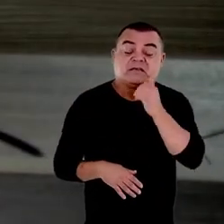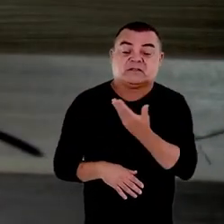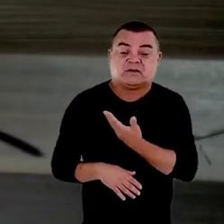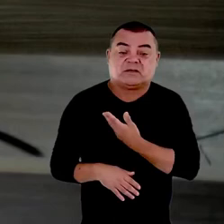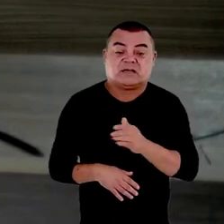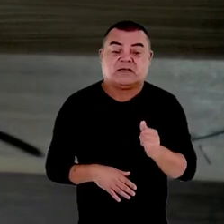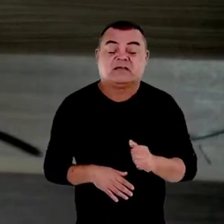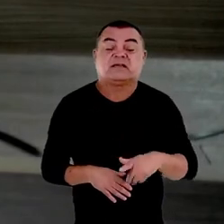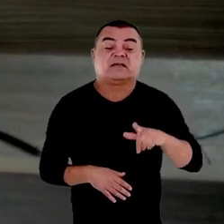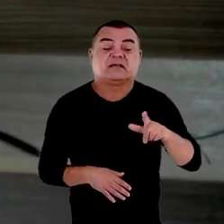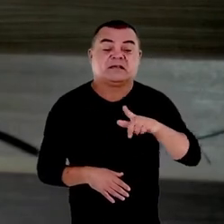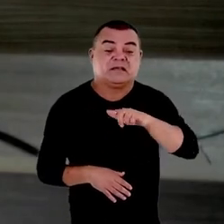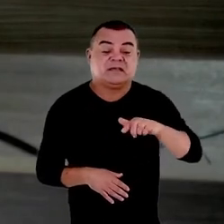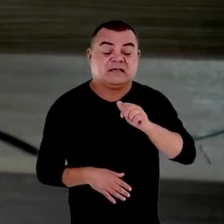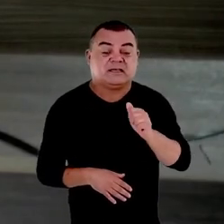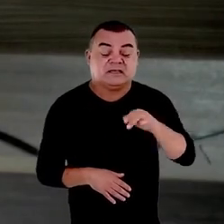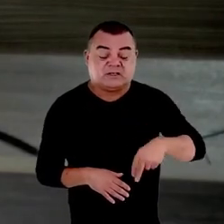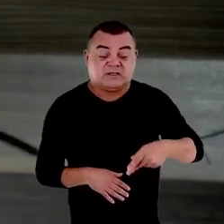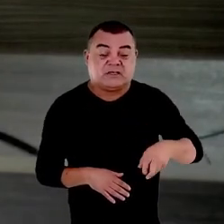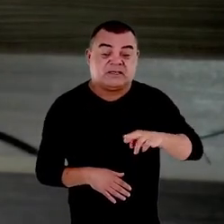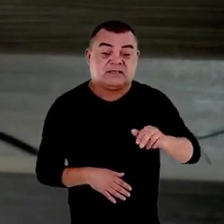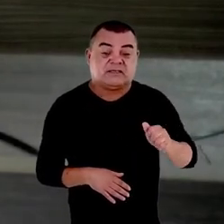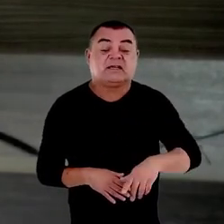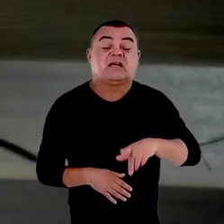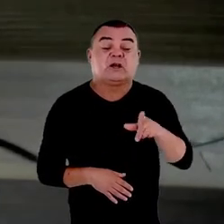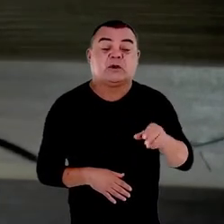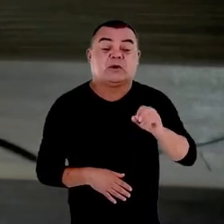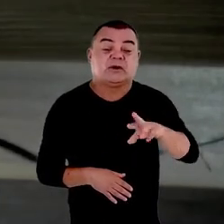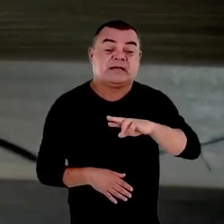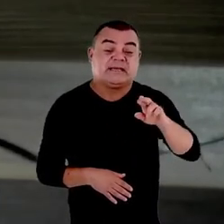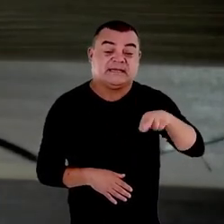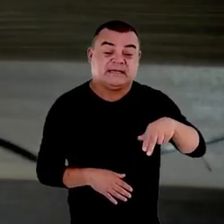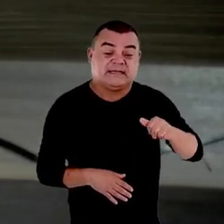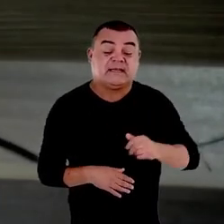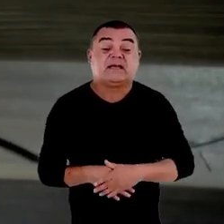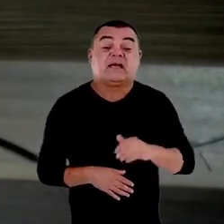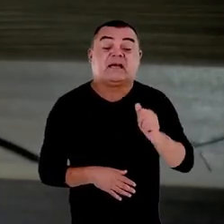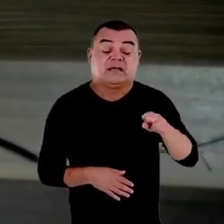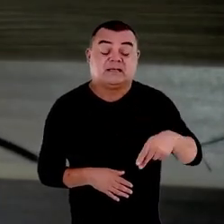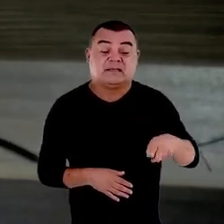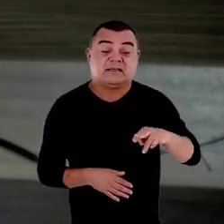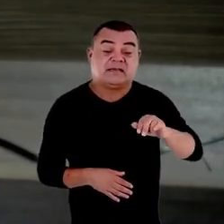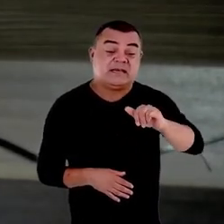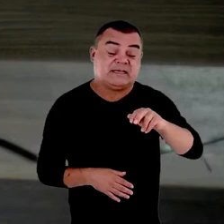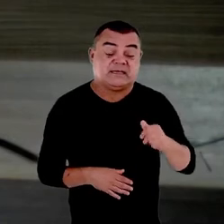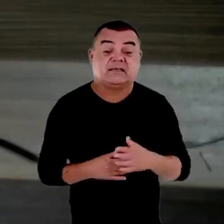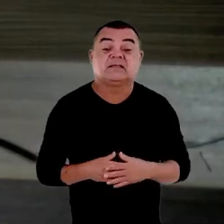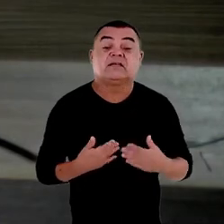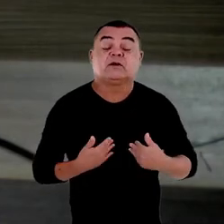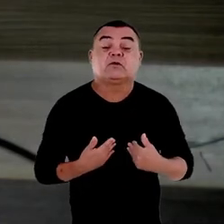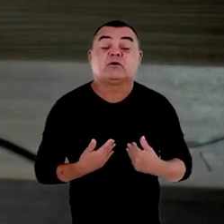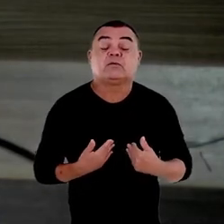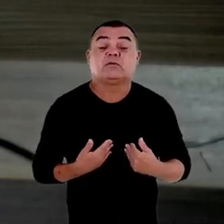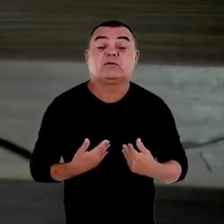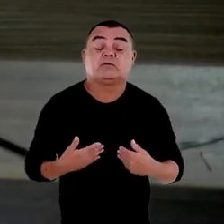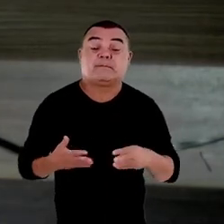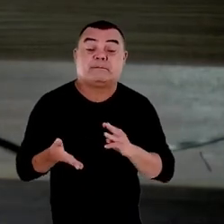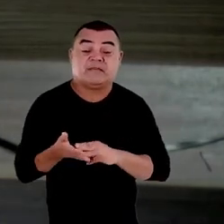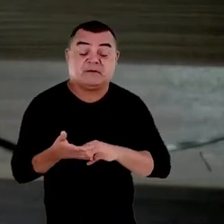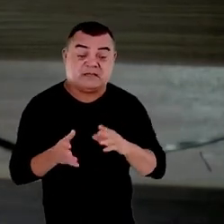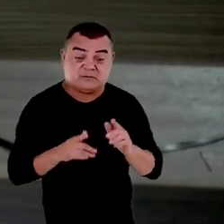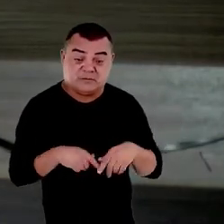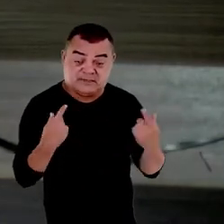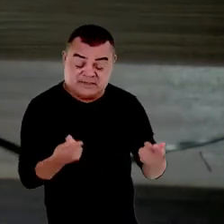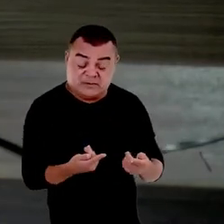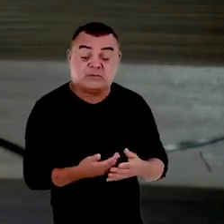Lorena Andréa Lorena e Andréa que integrantes como membros dessa mesma comissão e a colega